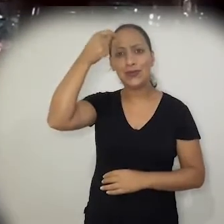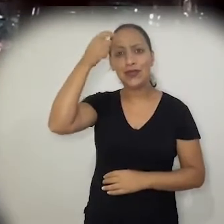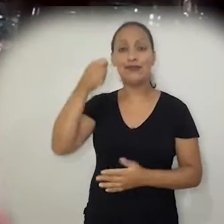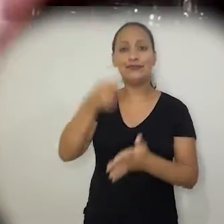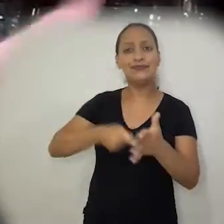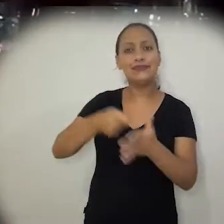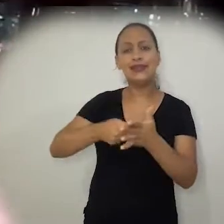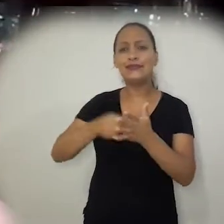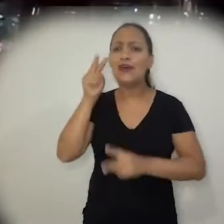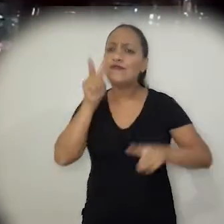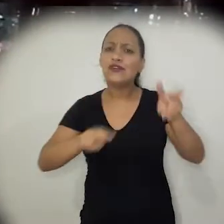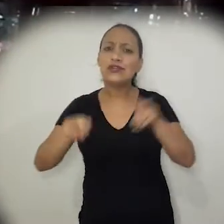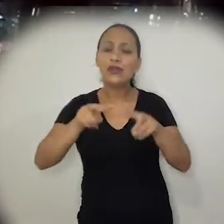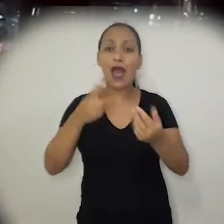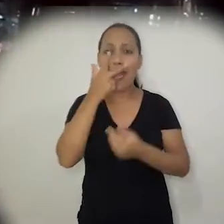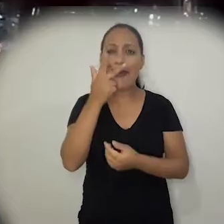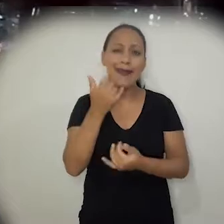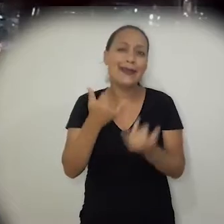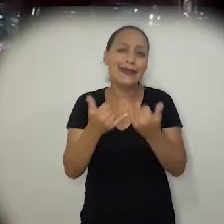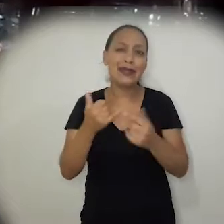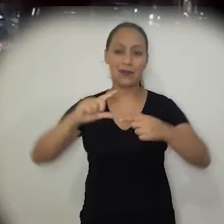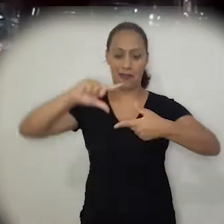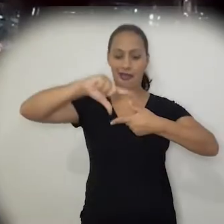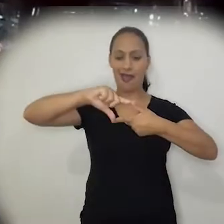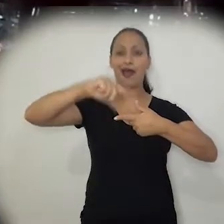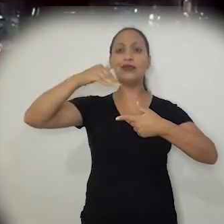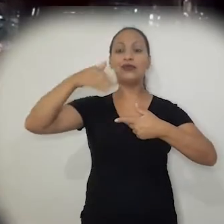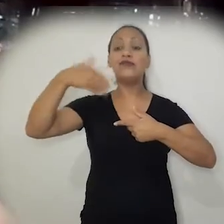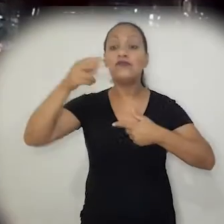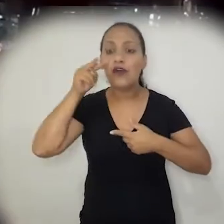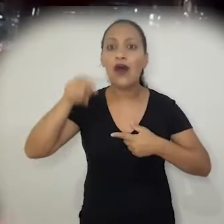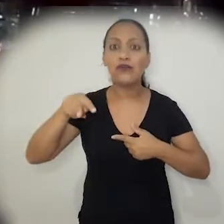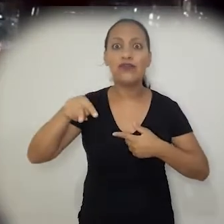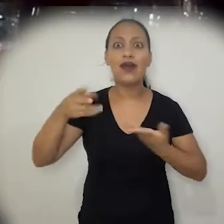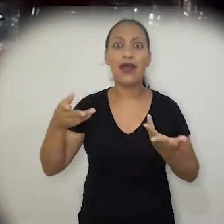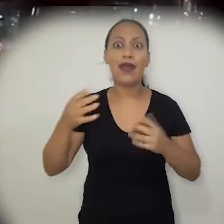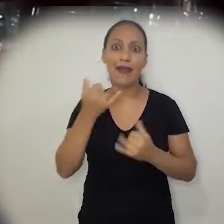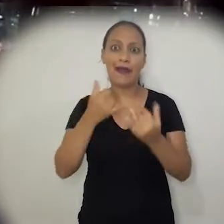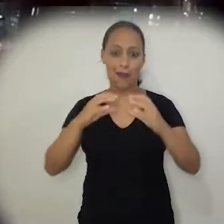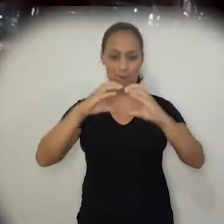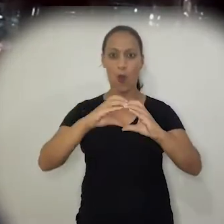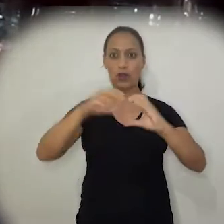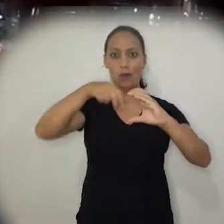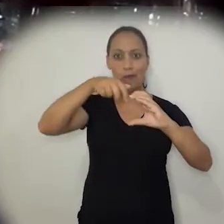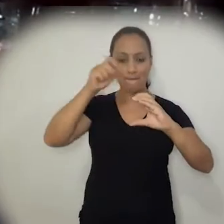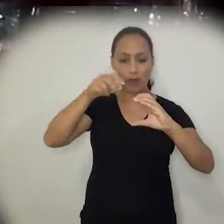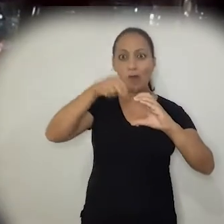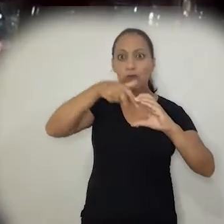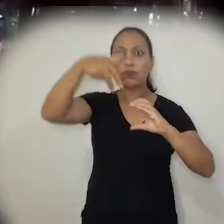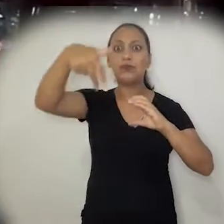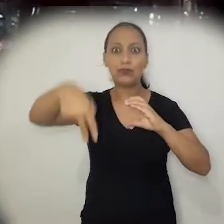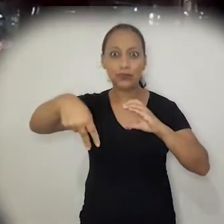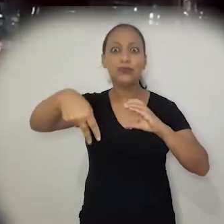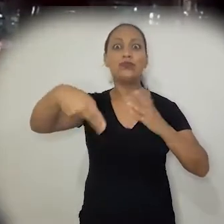enxergar como dizem, fora da caixa, que tenta ir para fora da sua bolha. E com certeza a